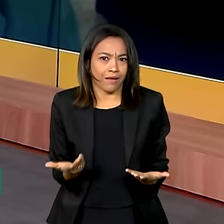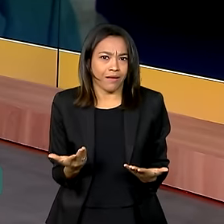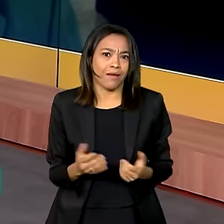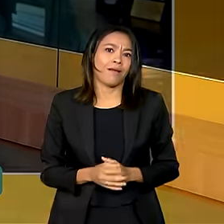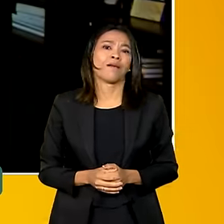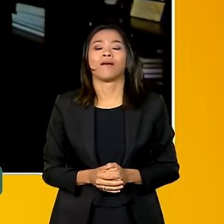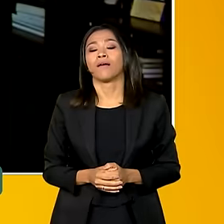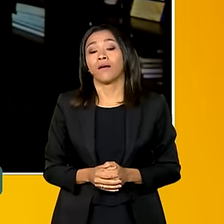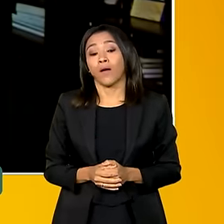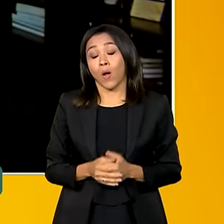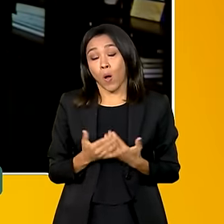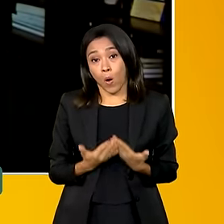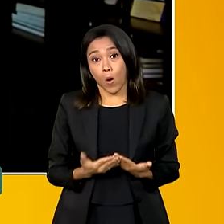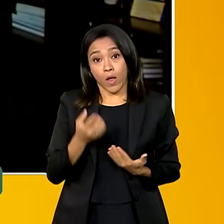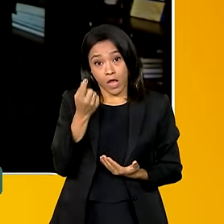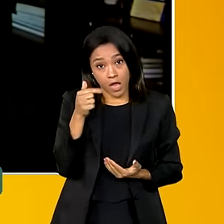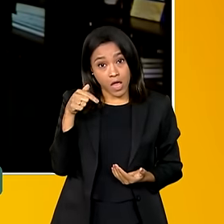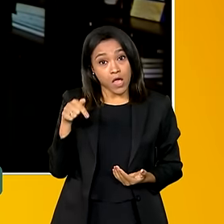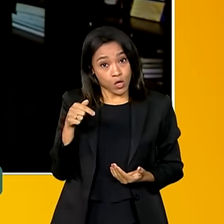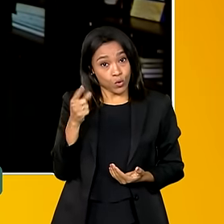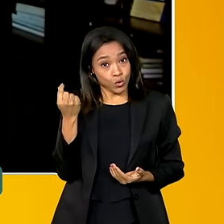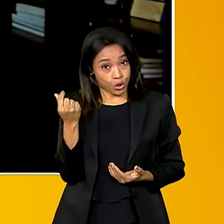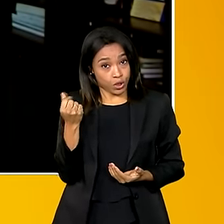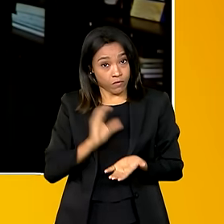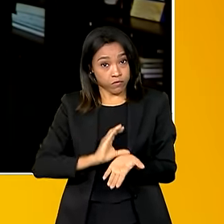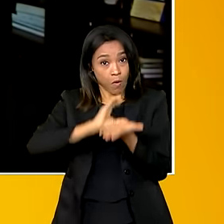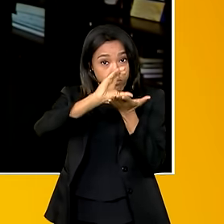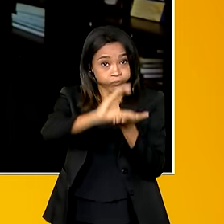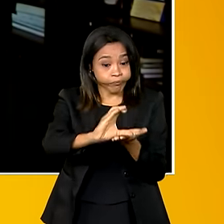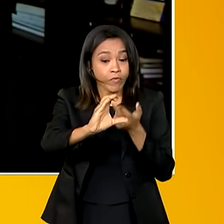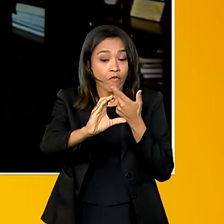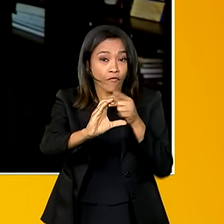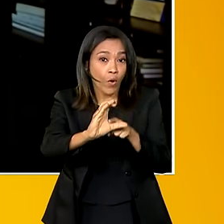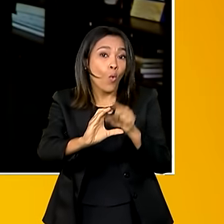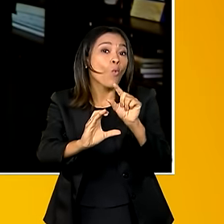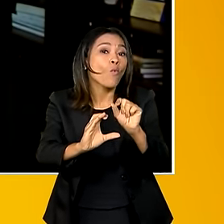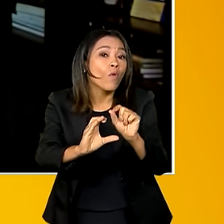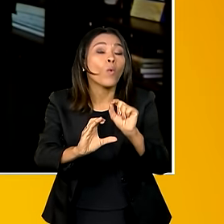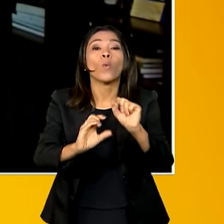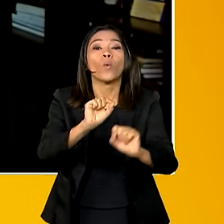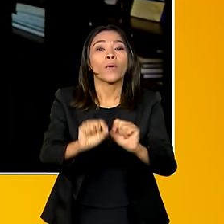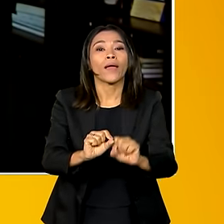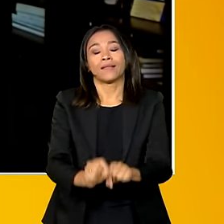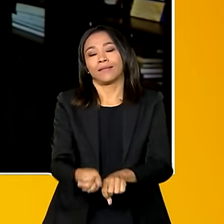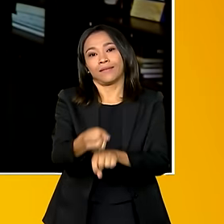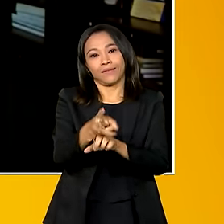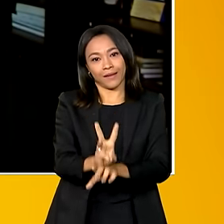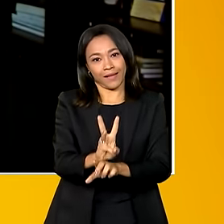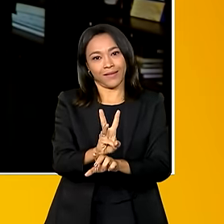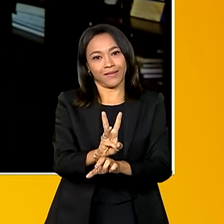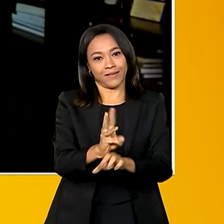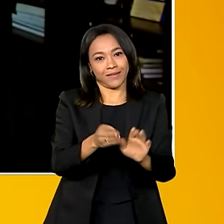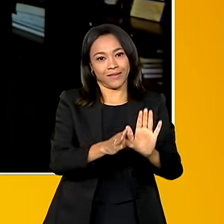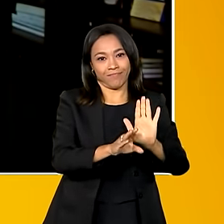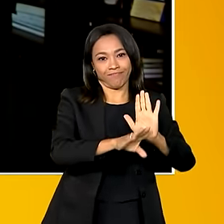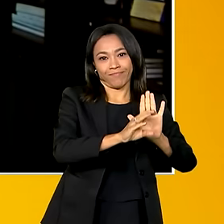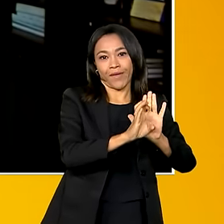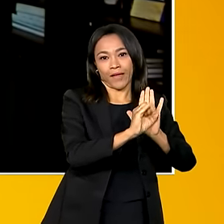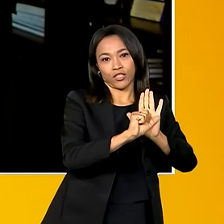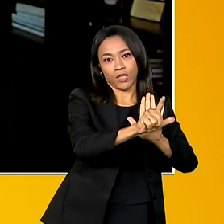Bem, Karine, esses recursos que mencionaste, na verdade, eles abarcam três editais diferentes.